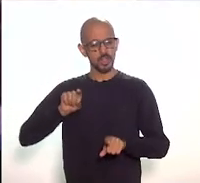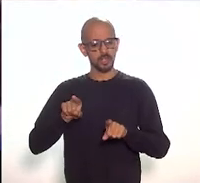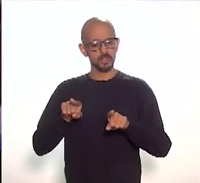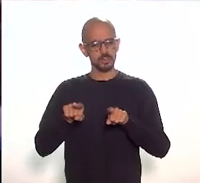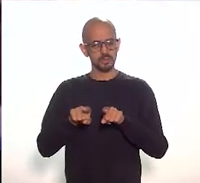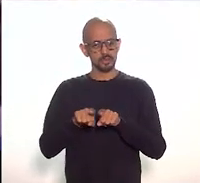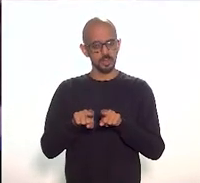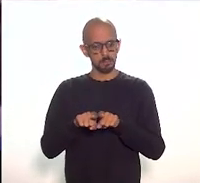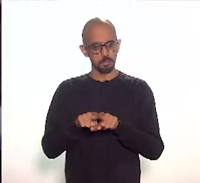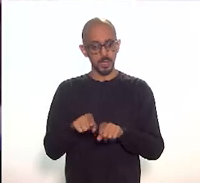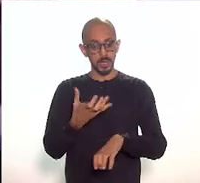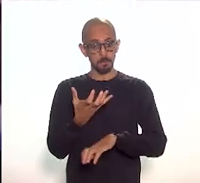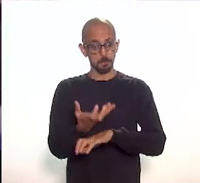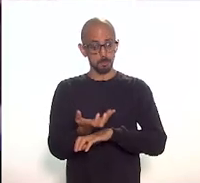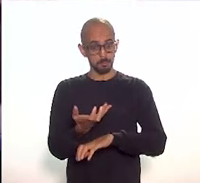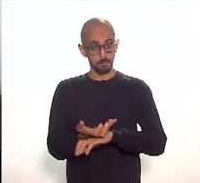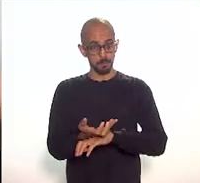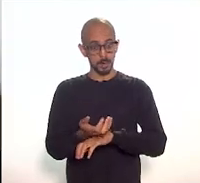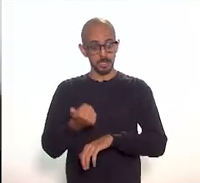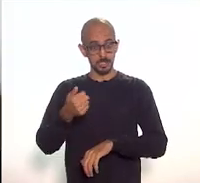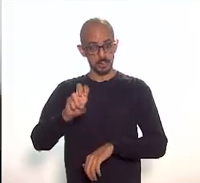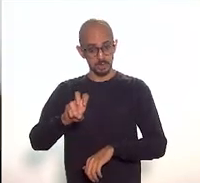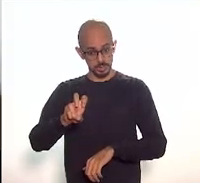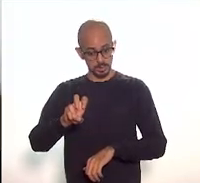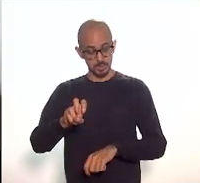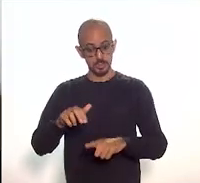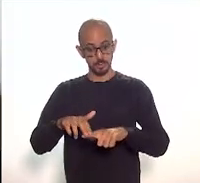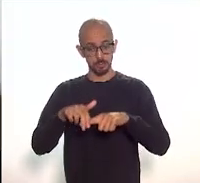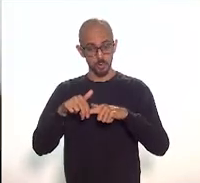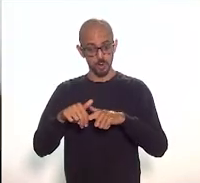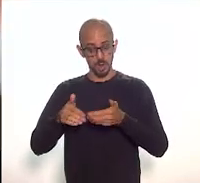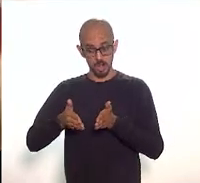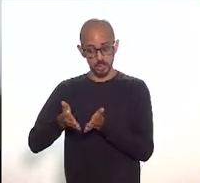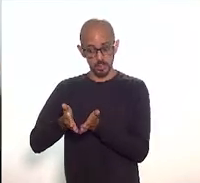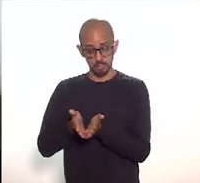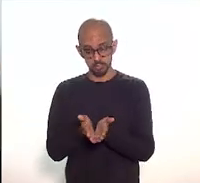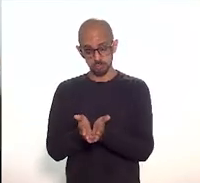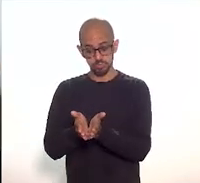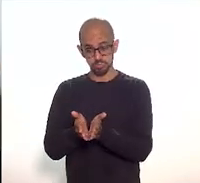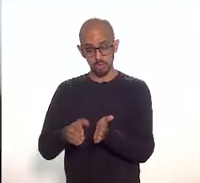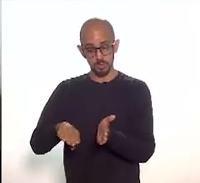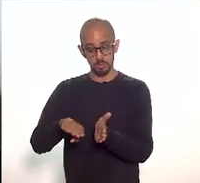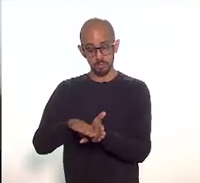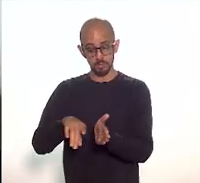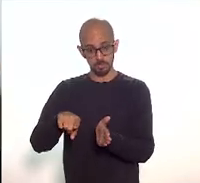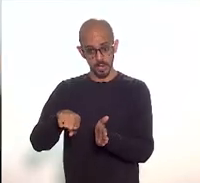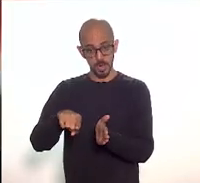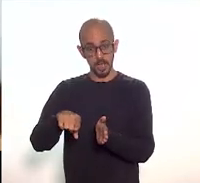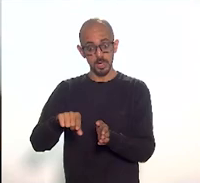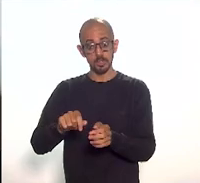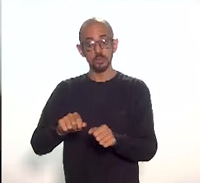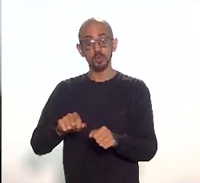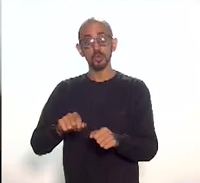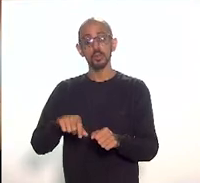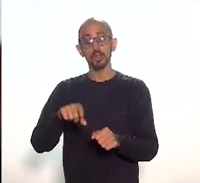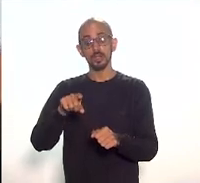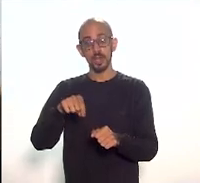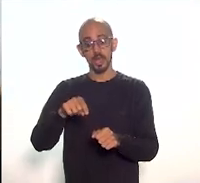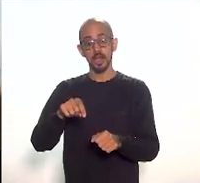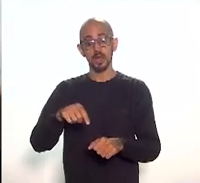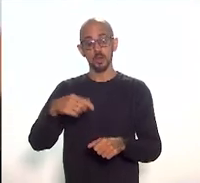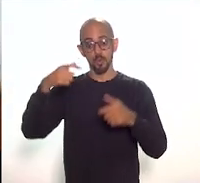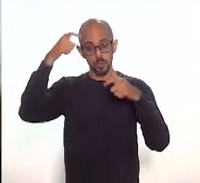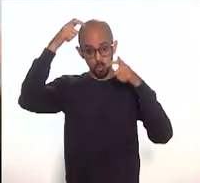a Praça 15, o ponto de desembarque de Dom João VI, que hoje tem lá